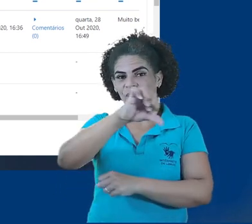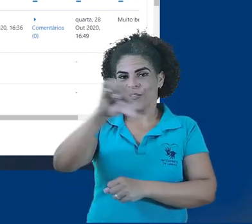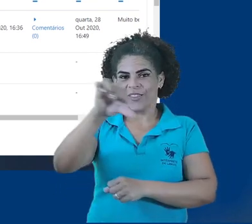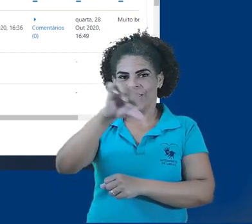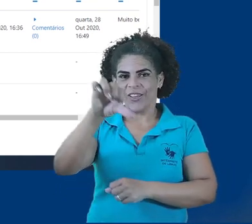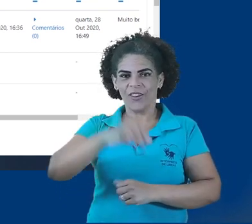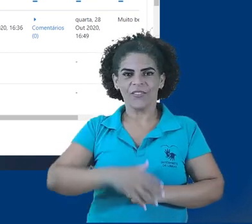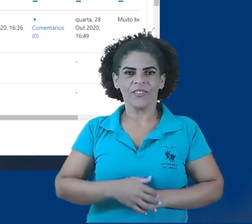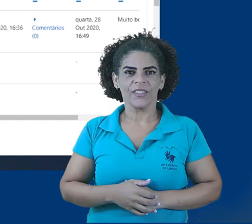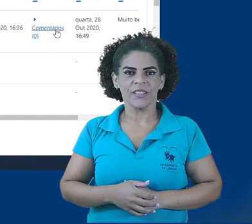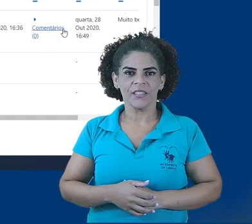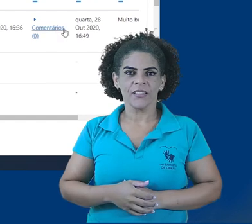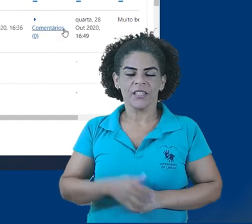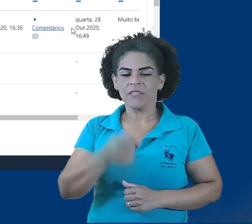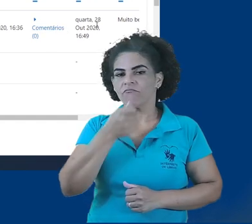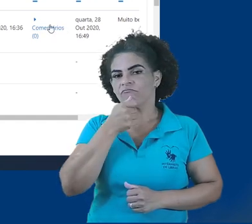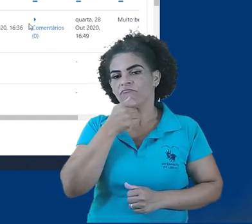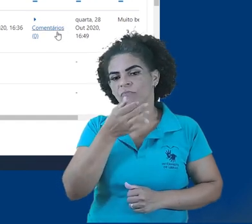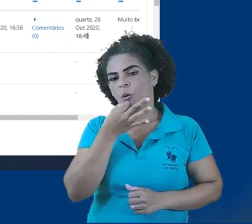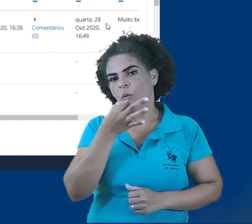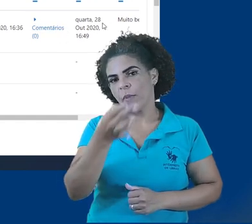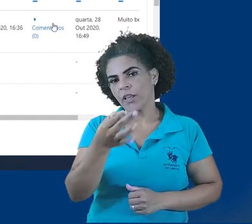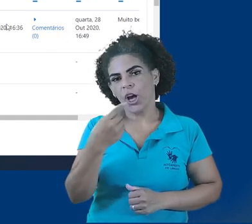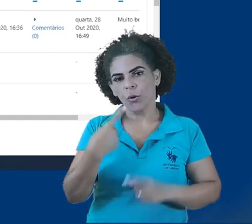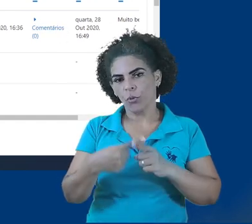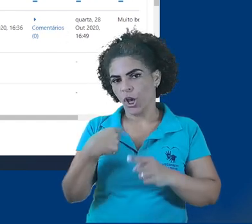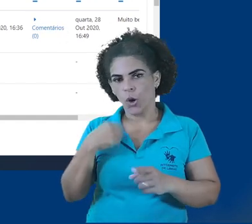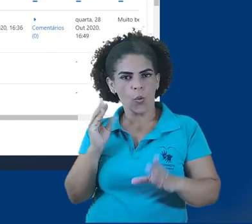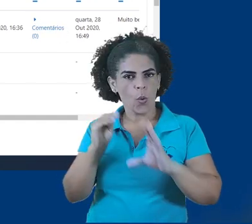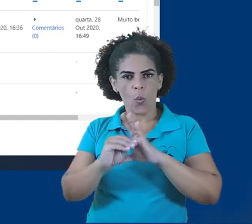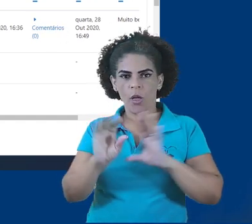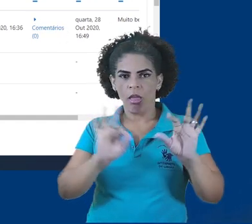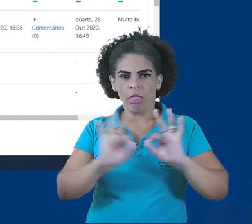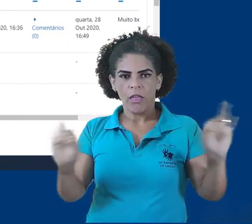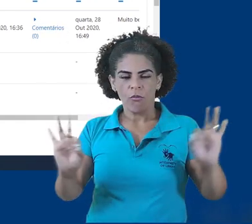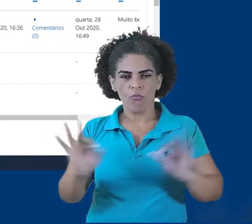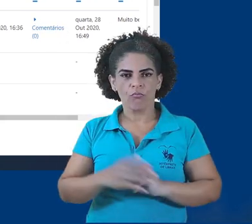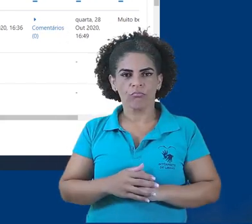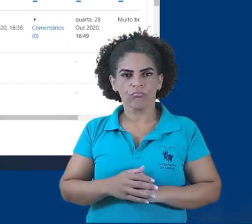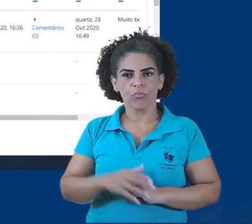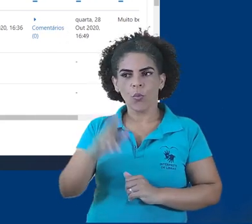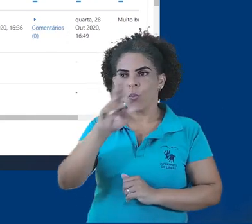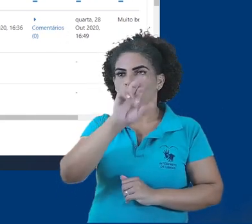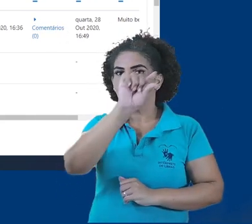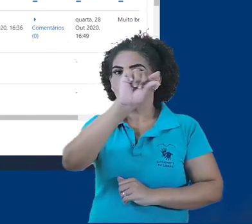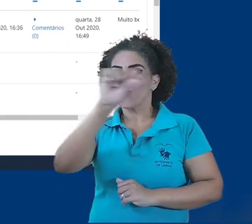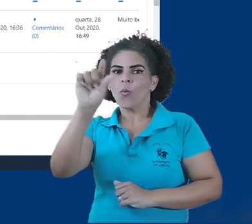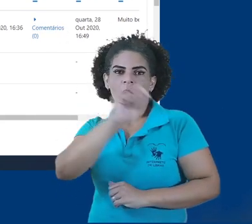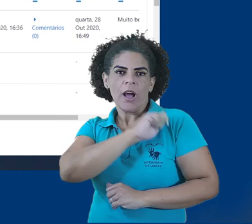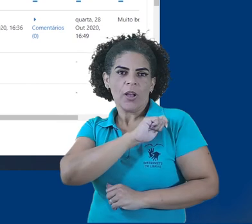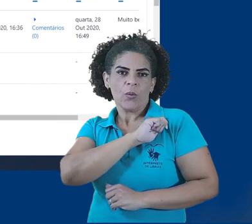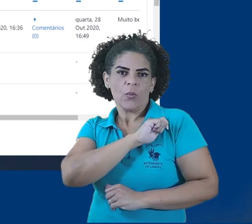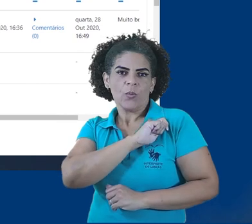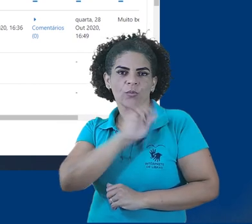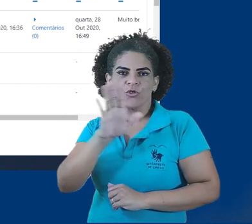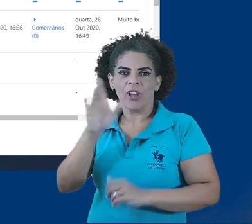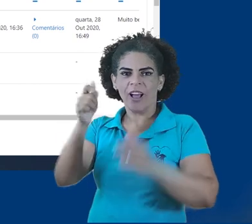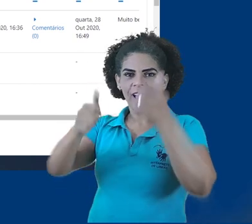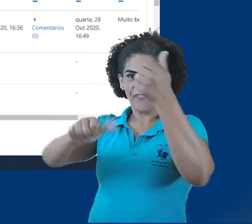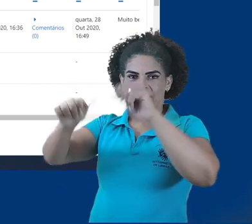99 que eu escolhi. Sem comentários, porque não inseri comentário nenhum. Usuário avaliado,